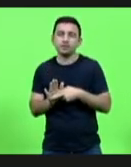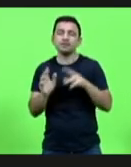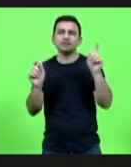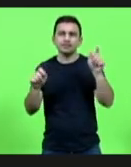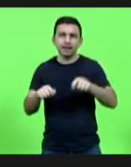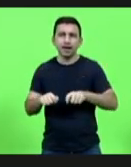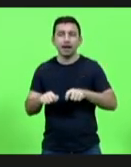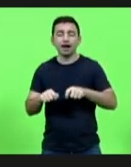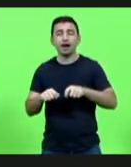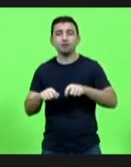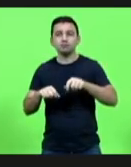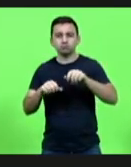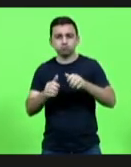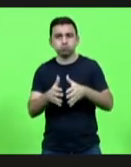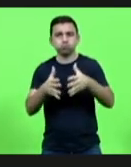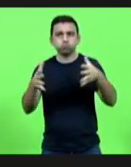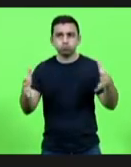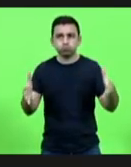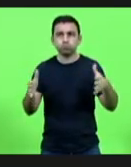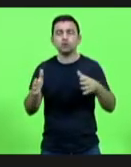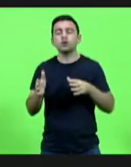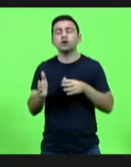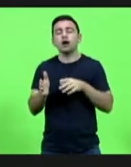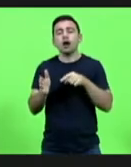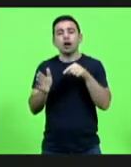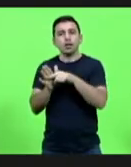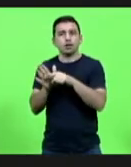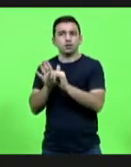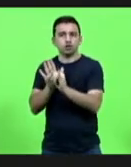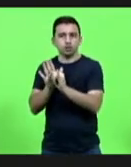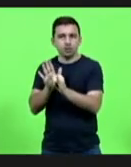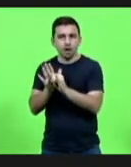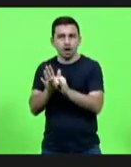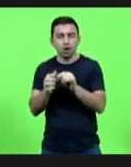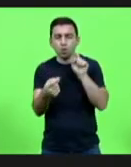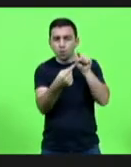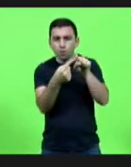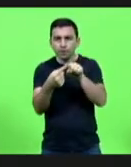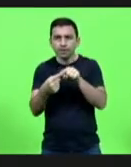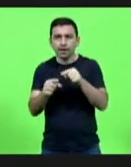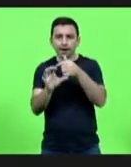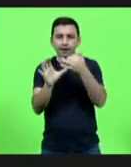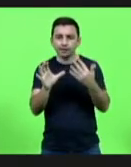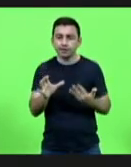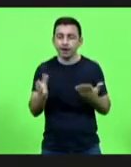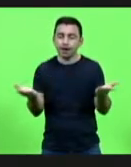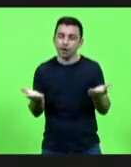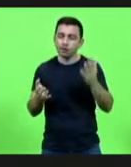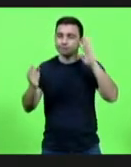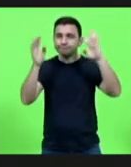digitais, fazer específico para cada setor, para cada característica. Então, é nisso que a gente está pensando.